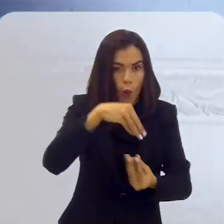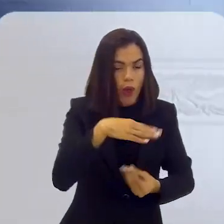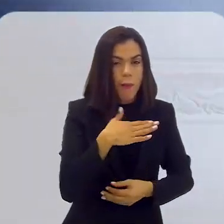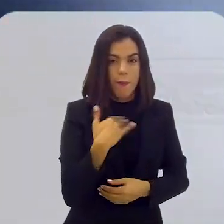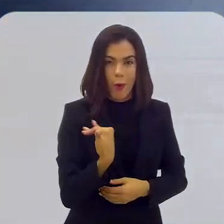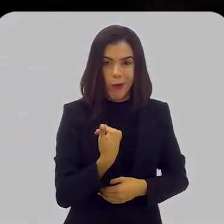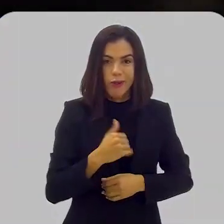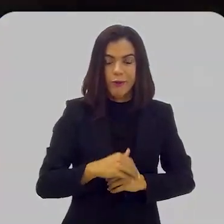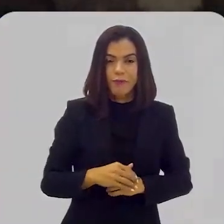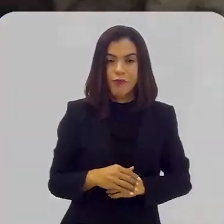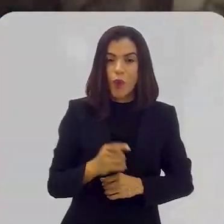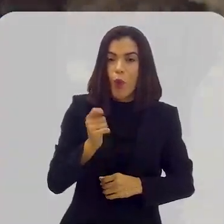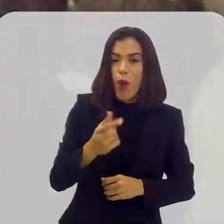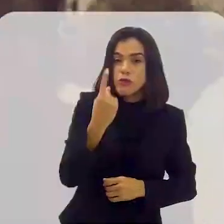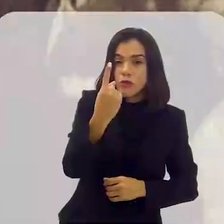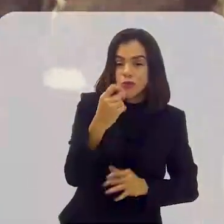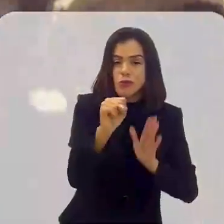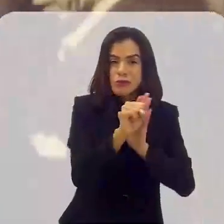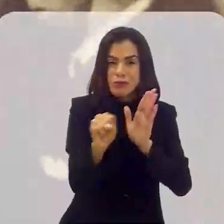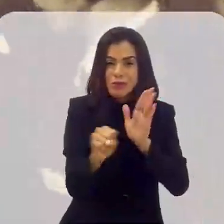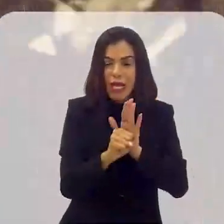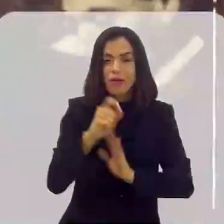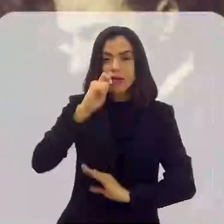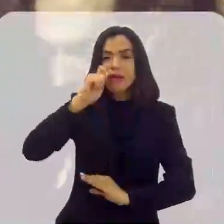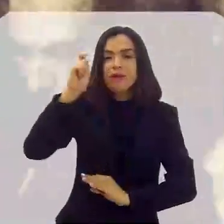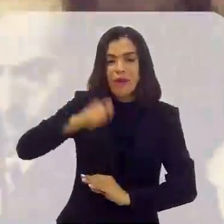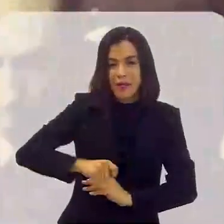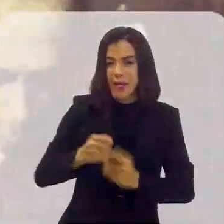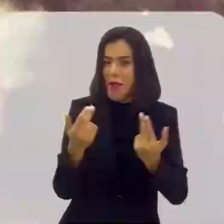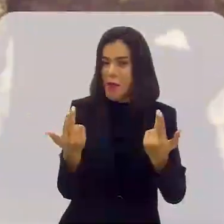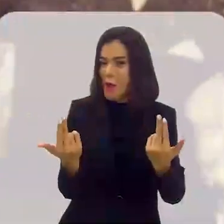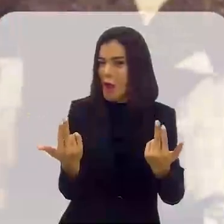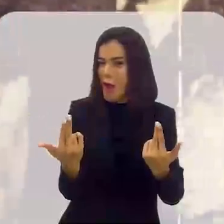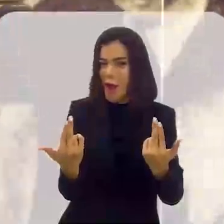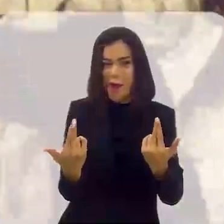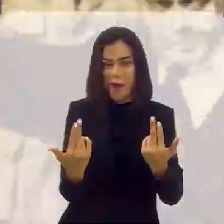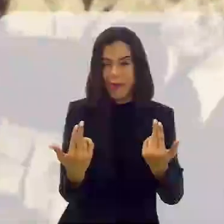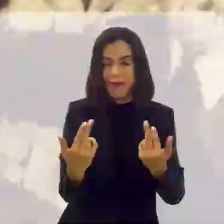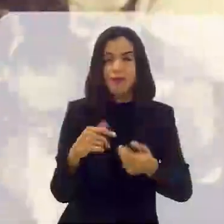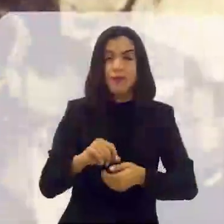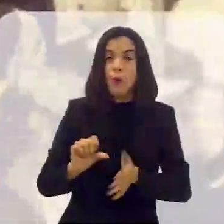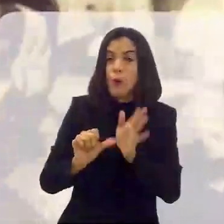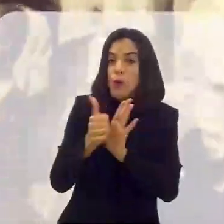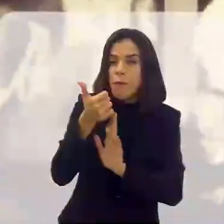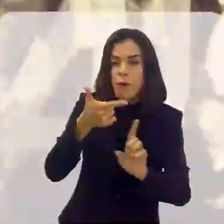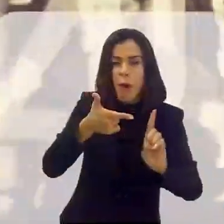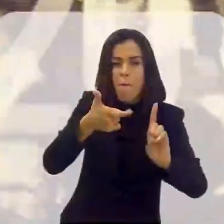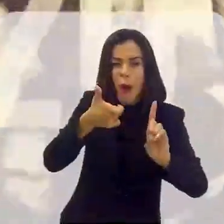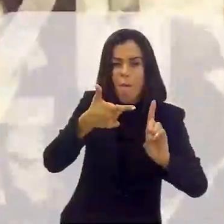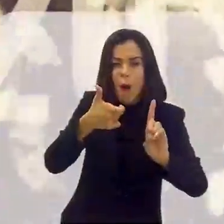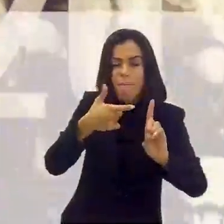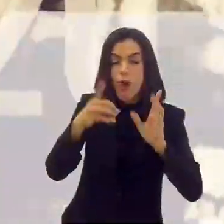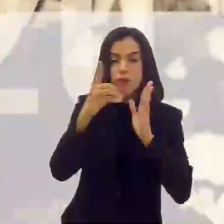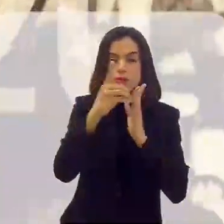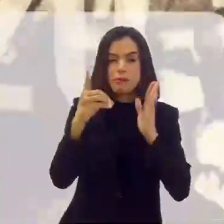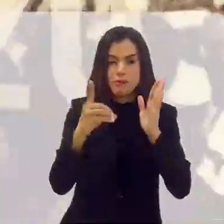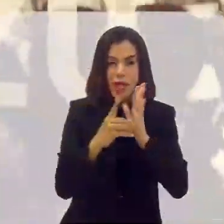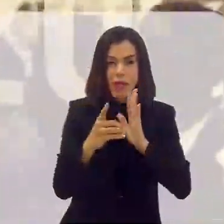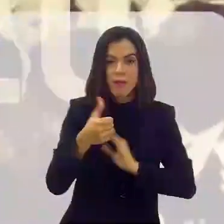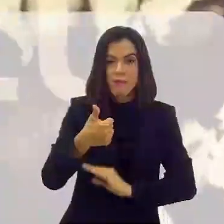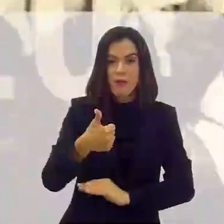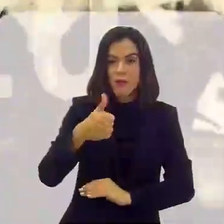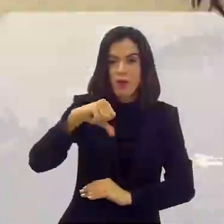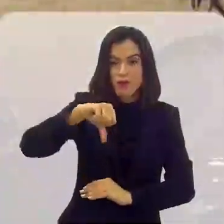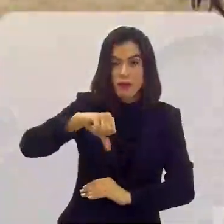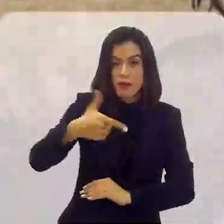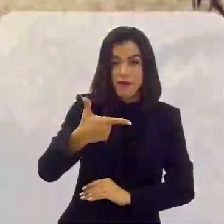e morte. Com quase um século de vida, o Tiradentes não foge à regra. O primeiro assassinato foi na década